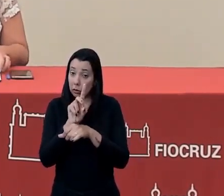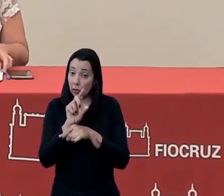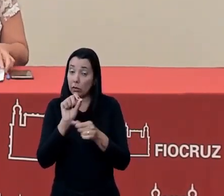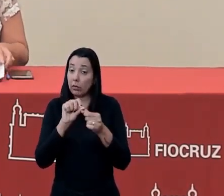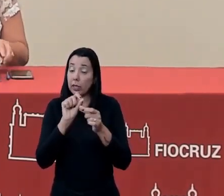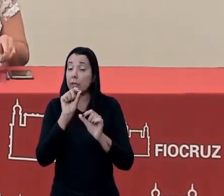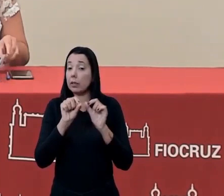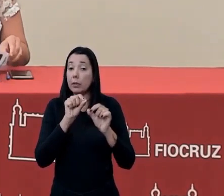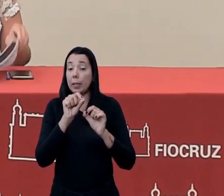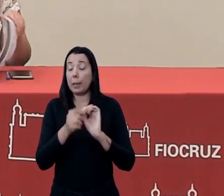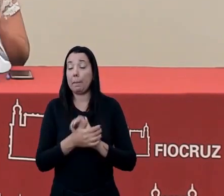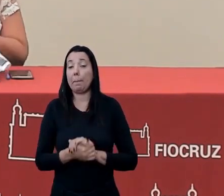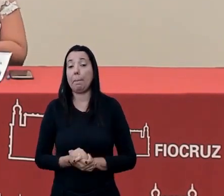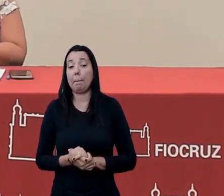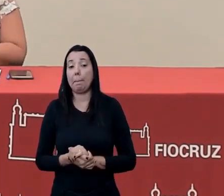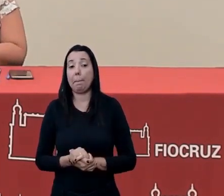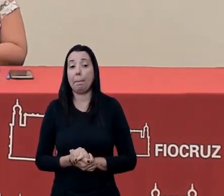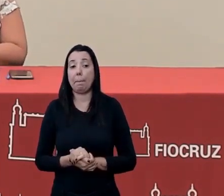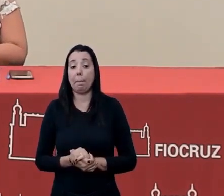um...